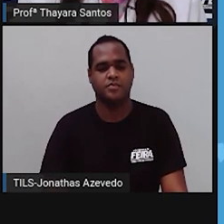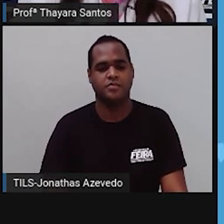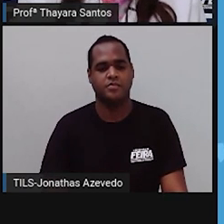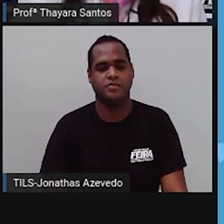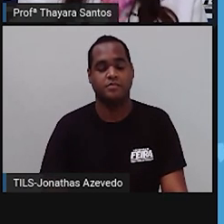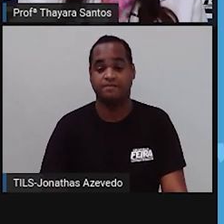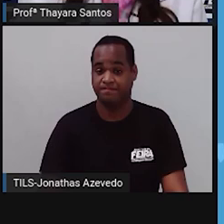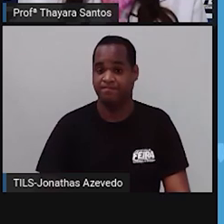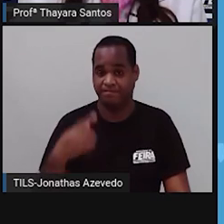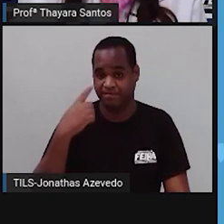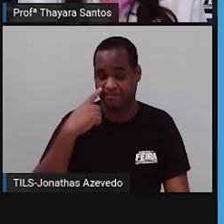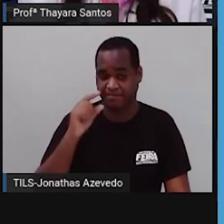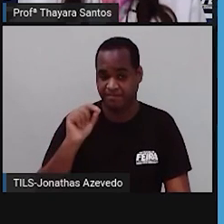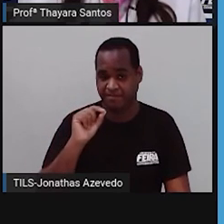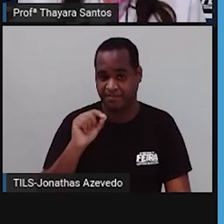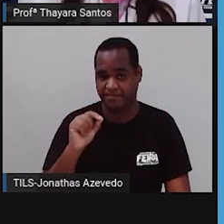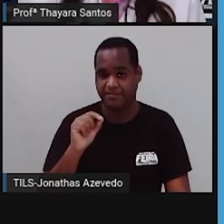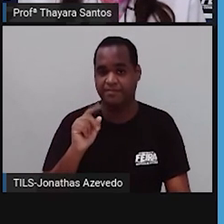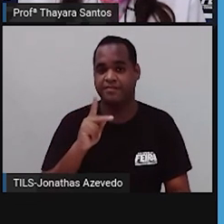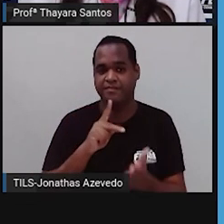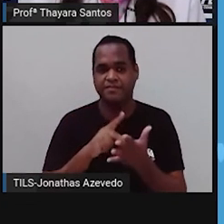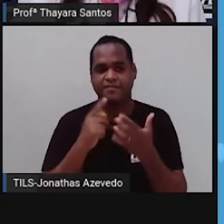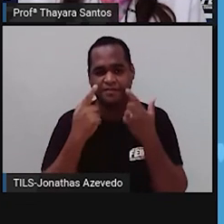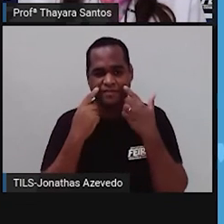Vamos lá para a correção agora.